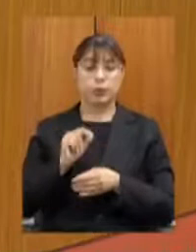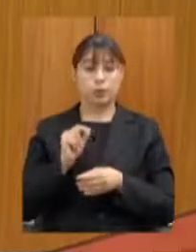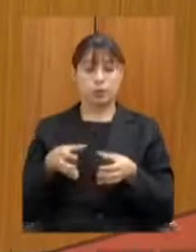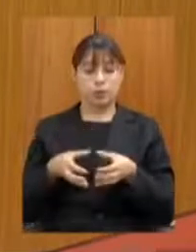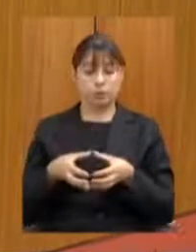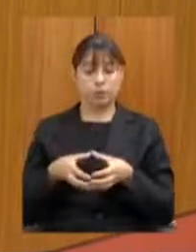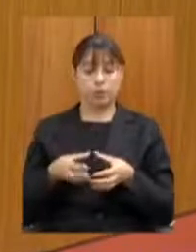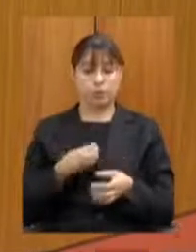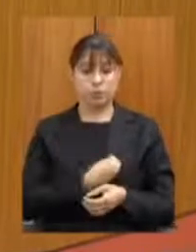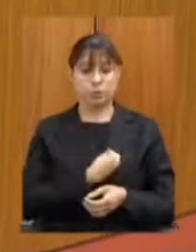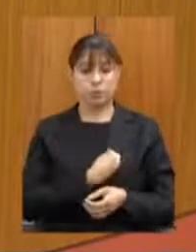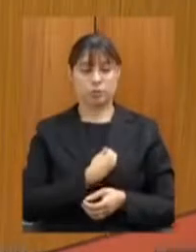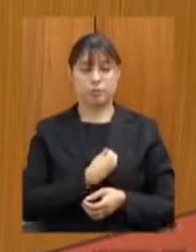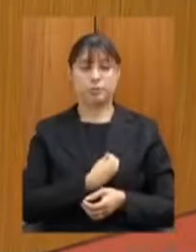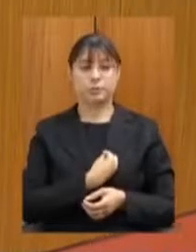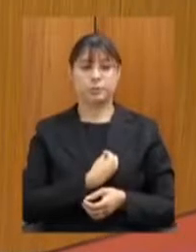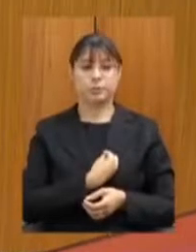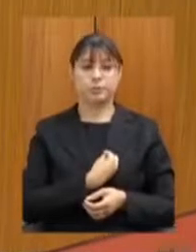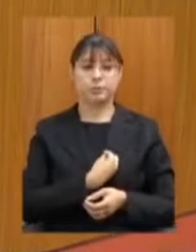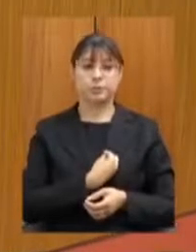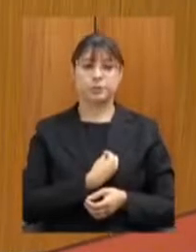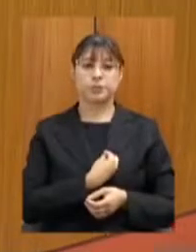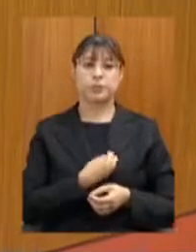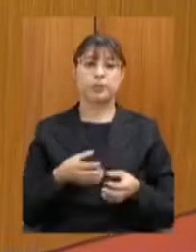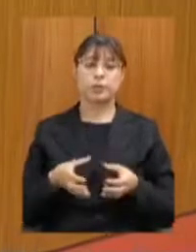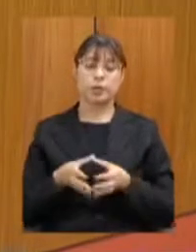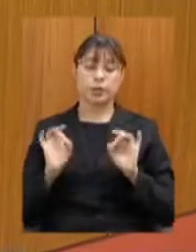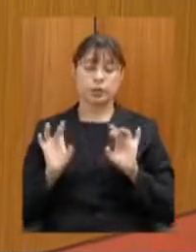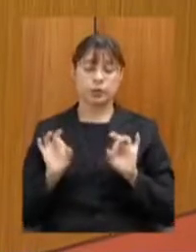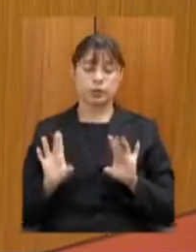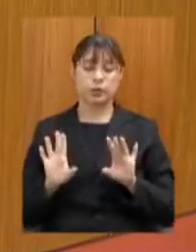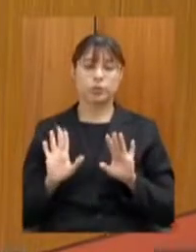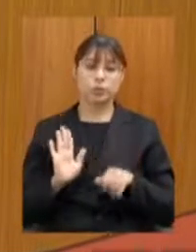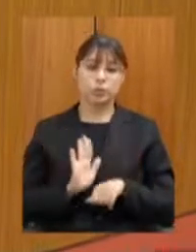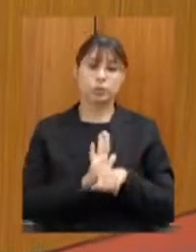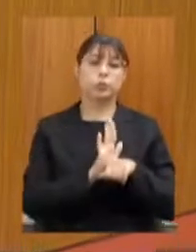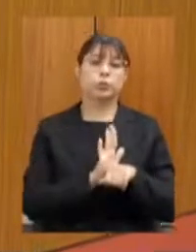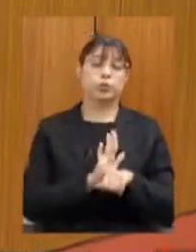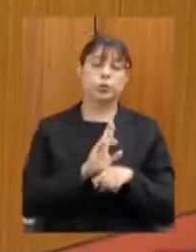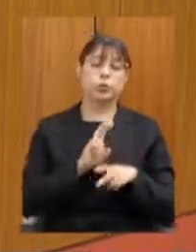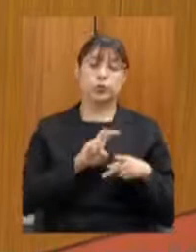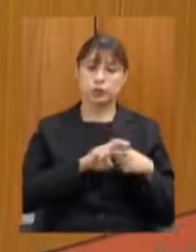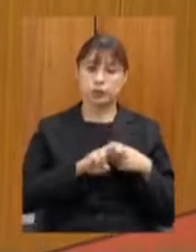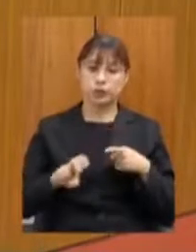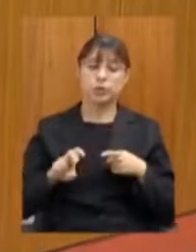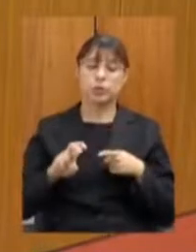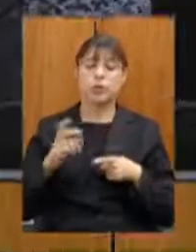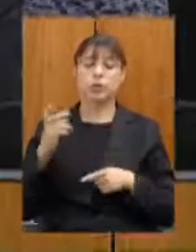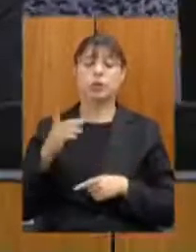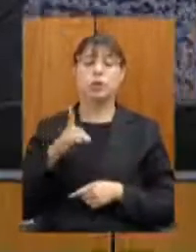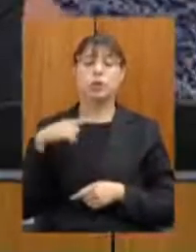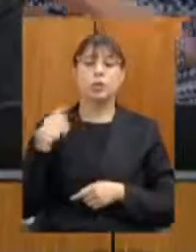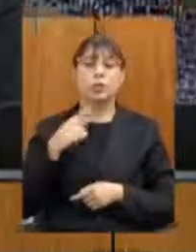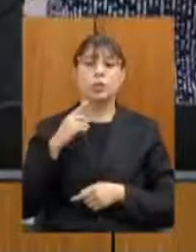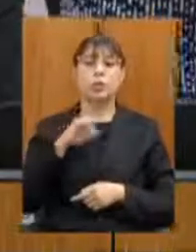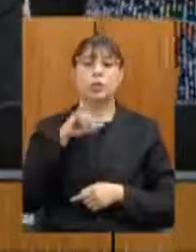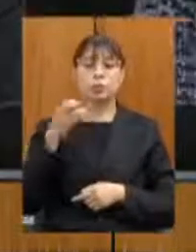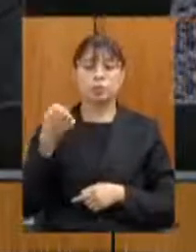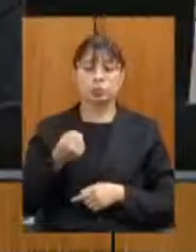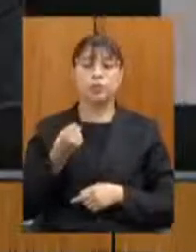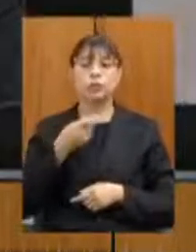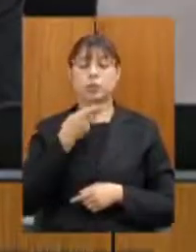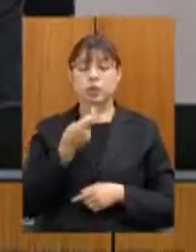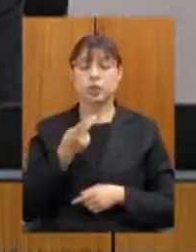membros da comissão extraordinária pró-ferrovias deputado João Leite vota sim como voto